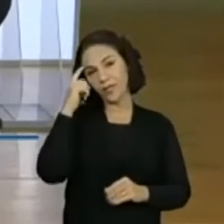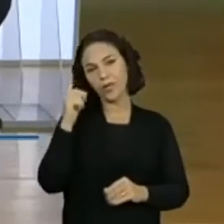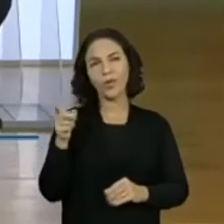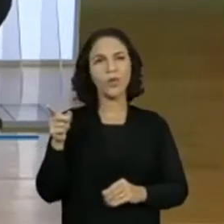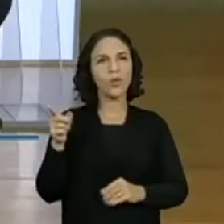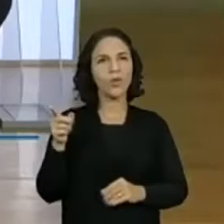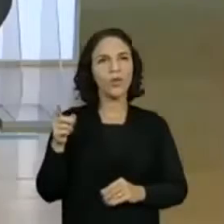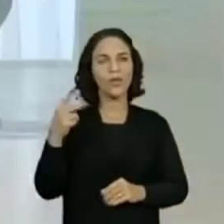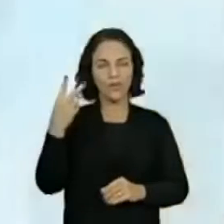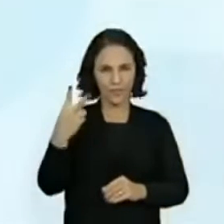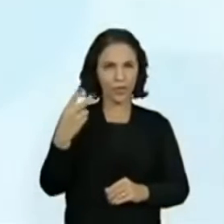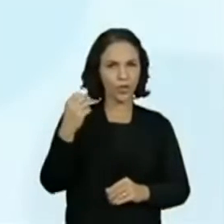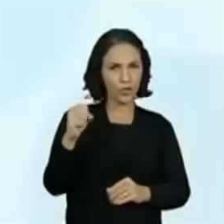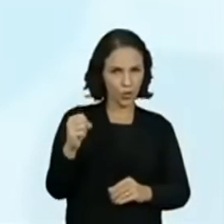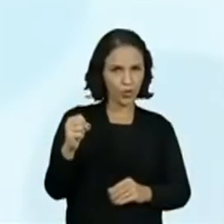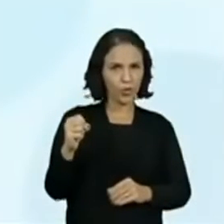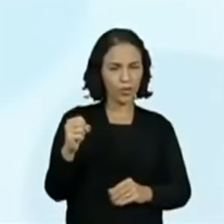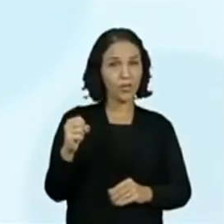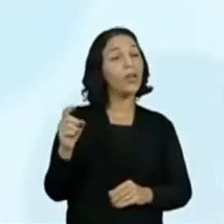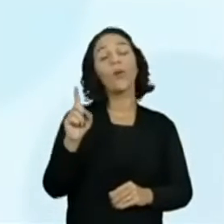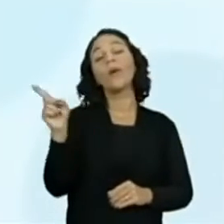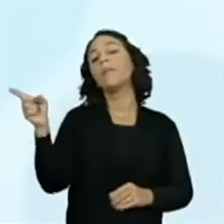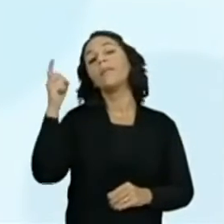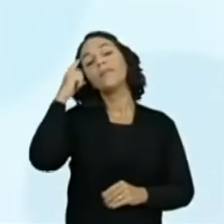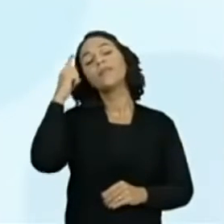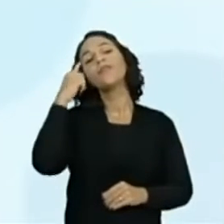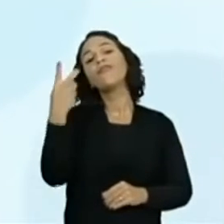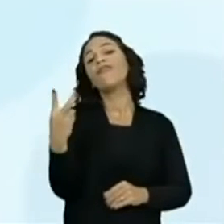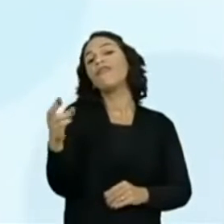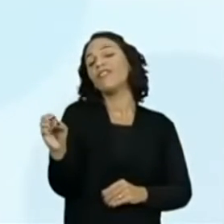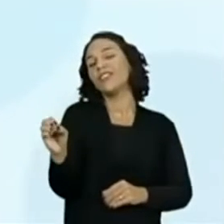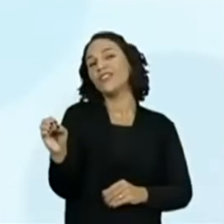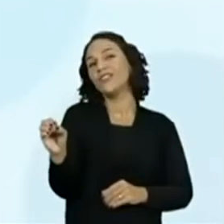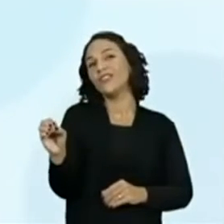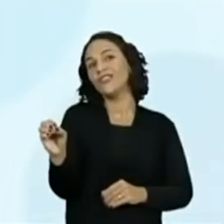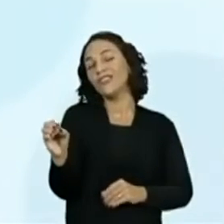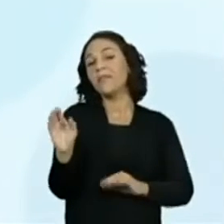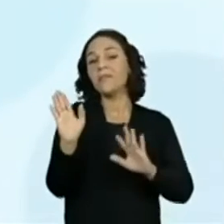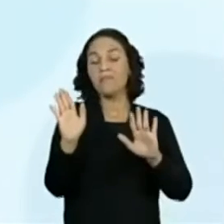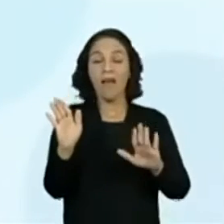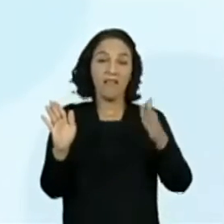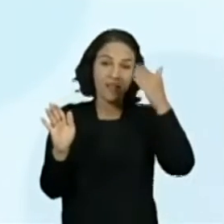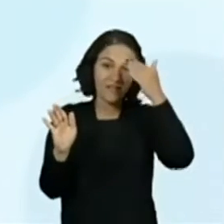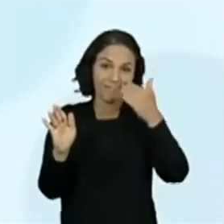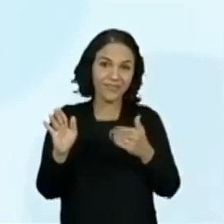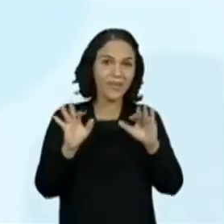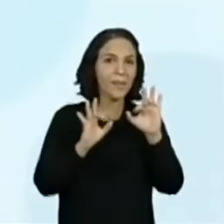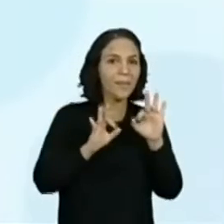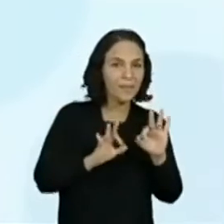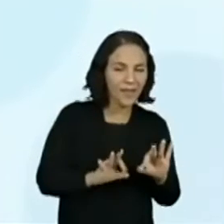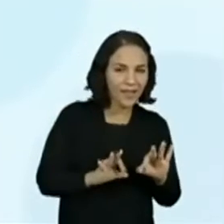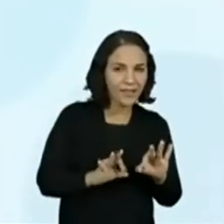princípio que tinha 28, certo? Que tinha 20. 20, 20 grãos. E quando nós fomos comprovar,